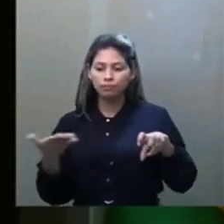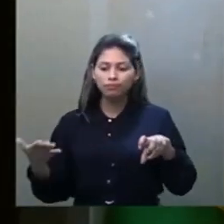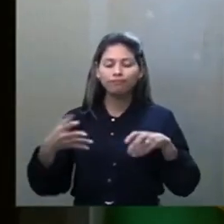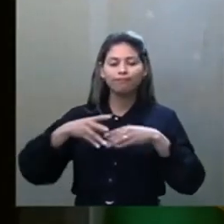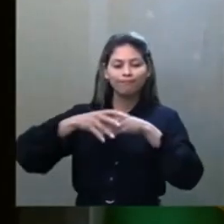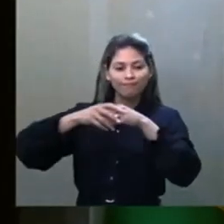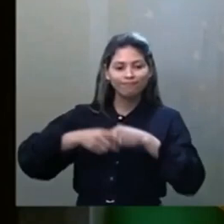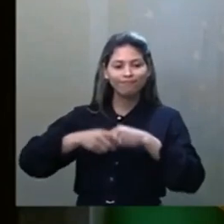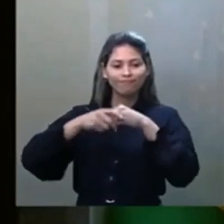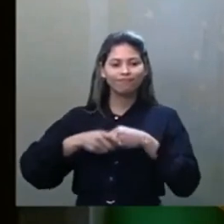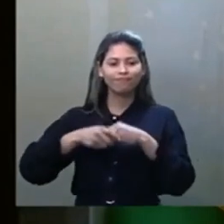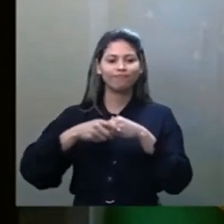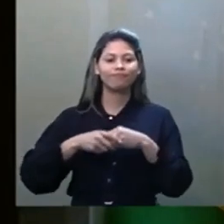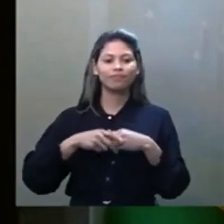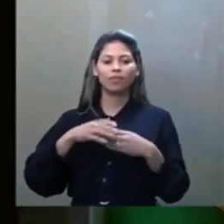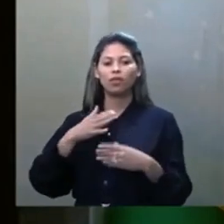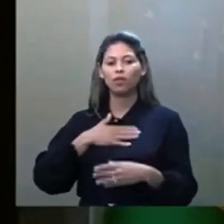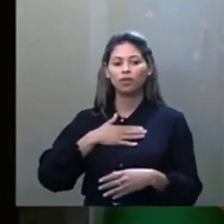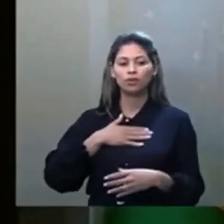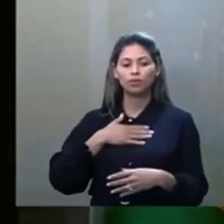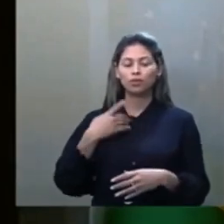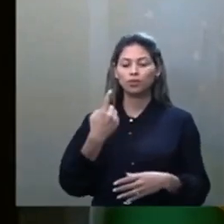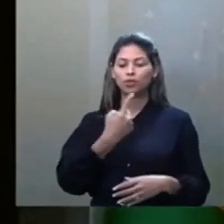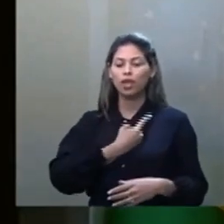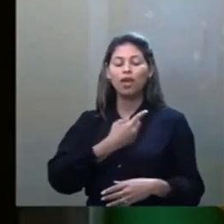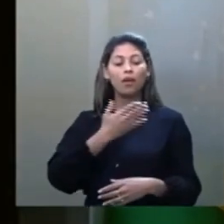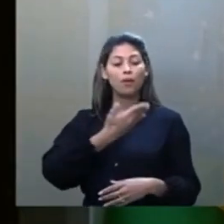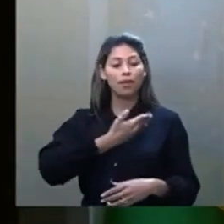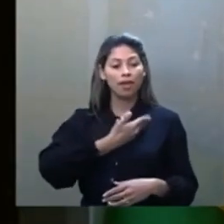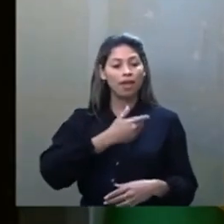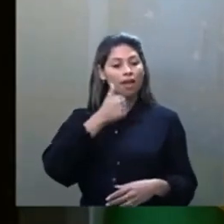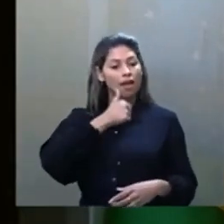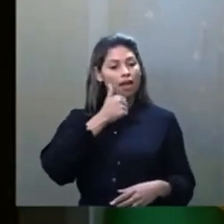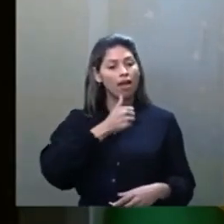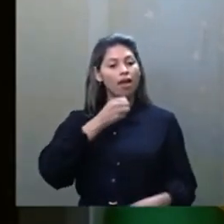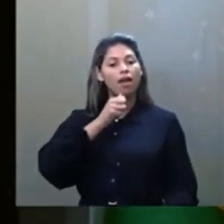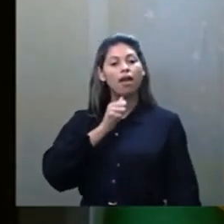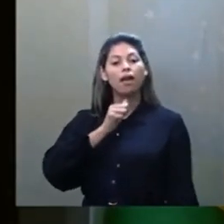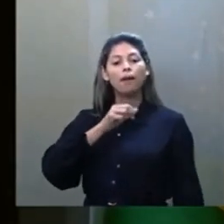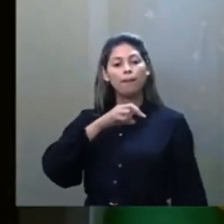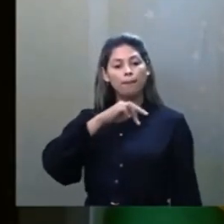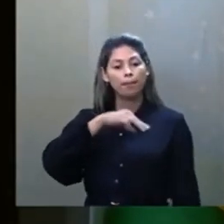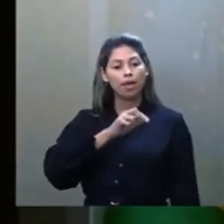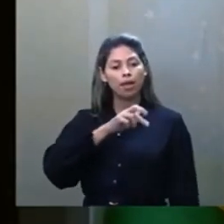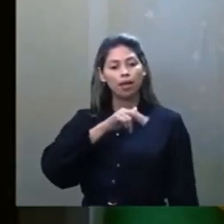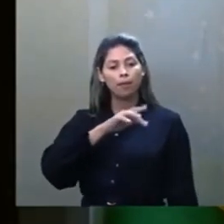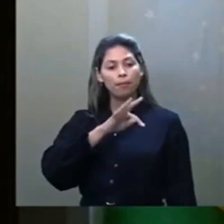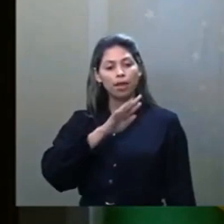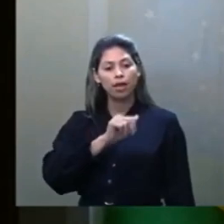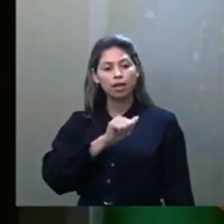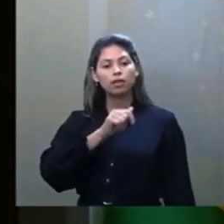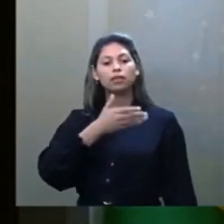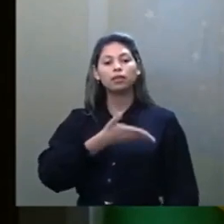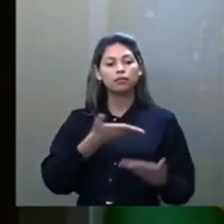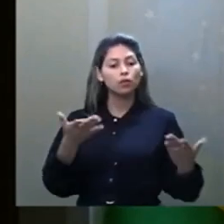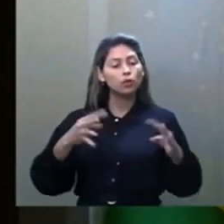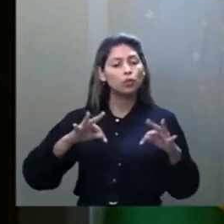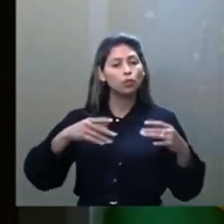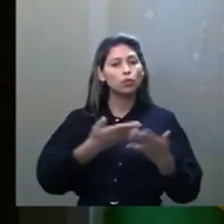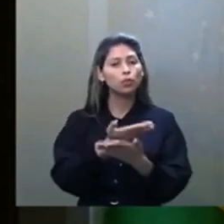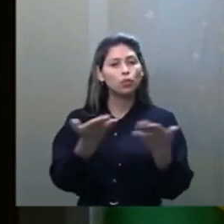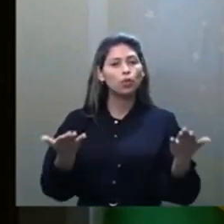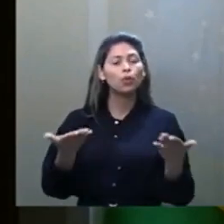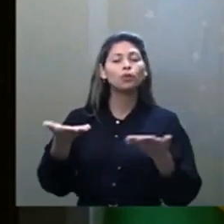nossa querida Marta Antunes, vice-presidente da Federação Espírita Brasileira, caros internautas, amigos presentes,